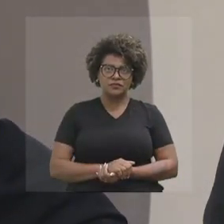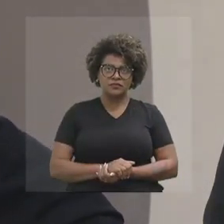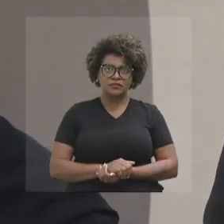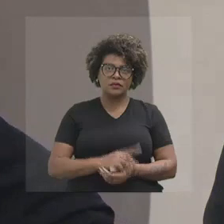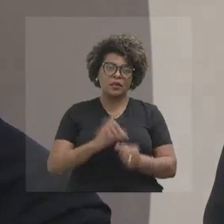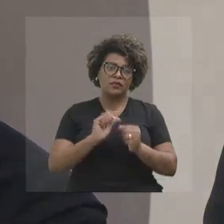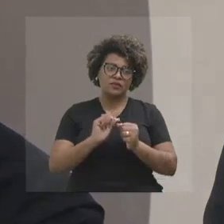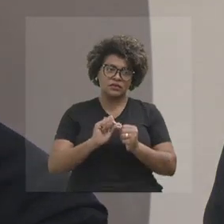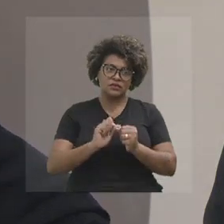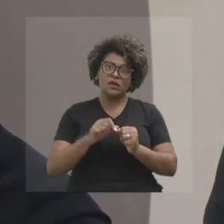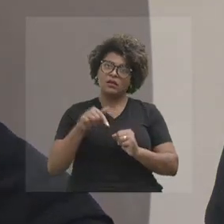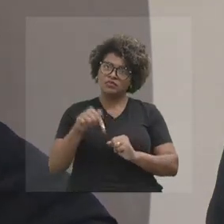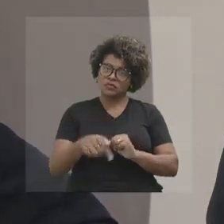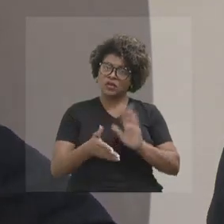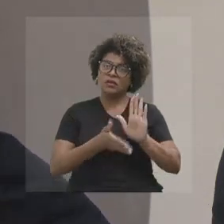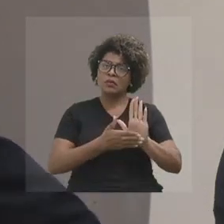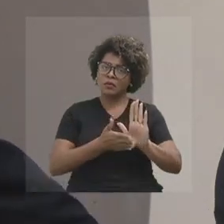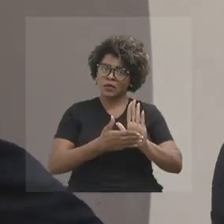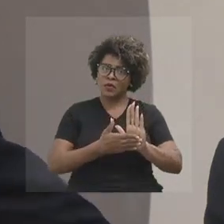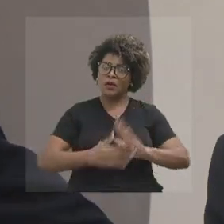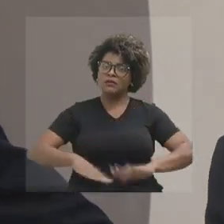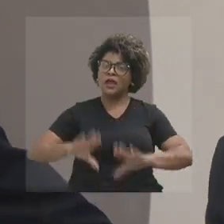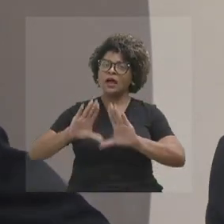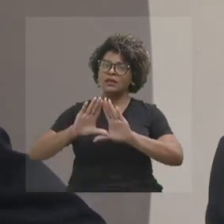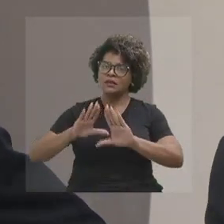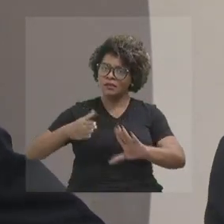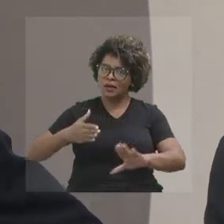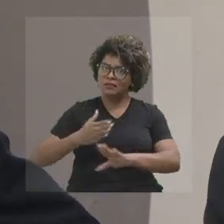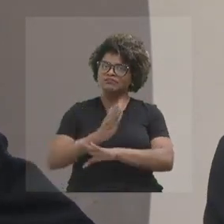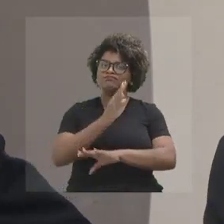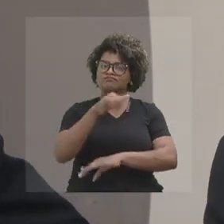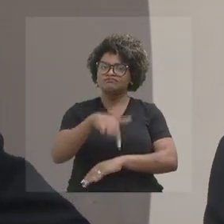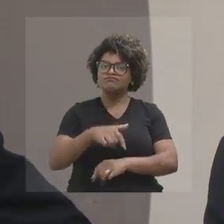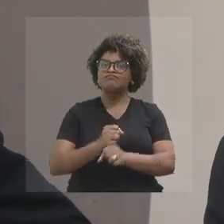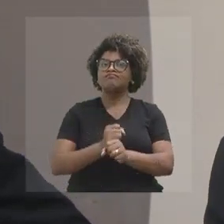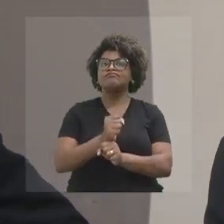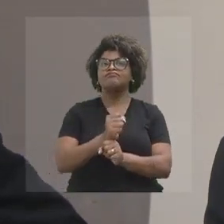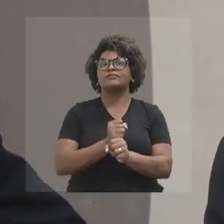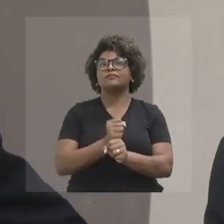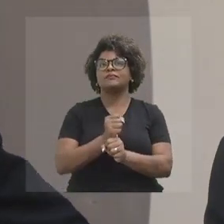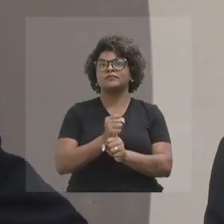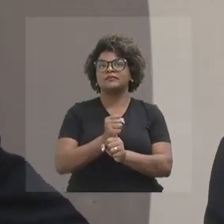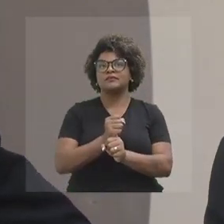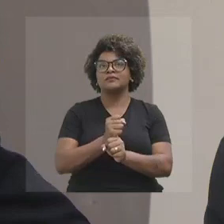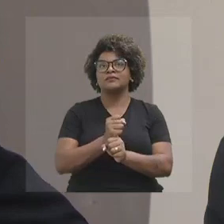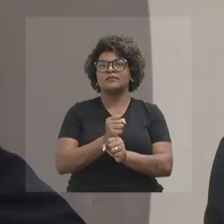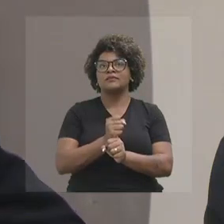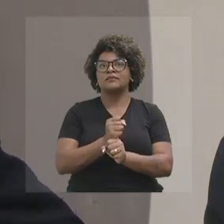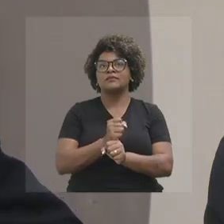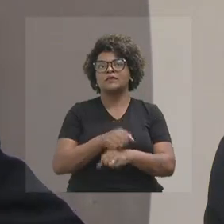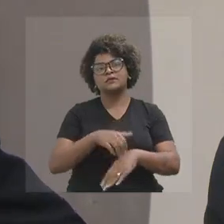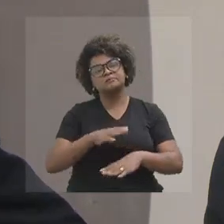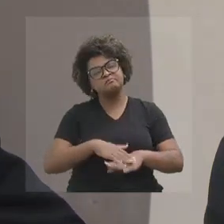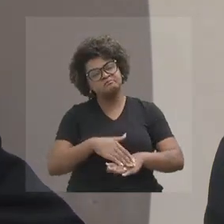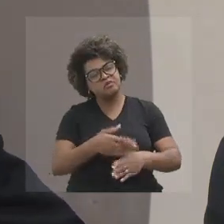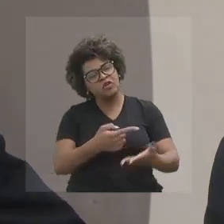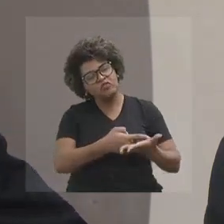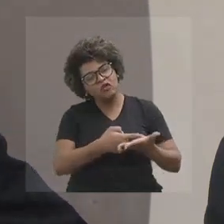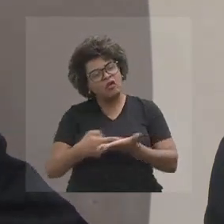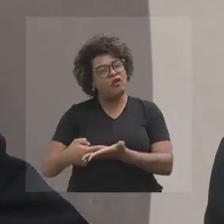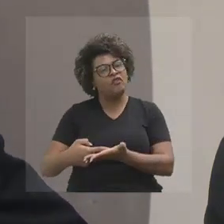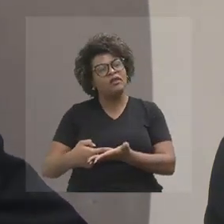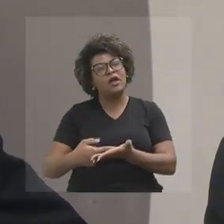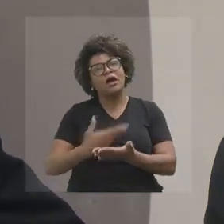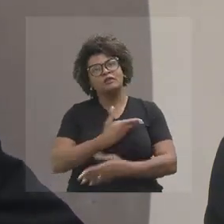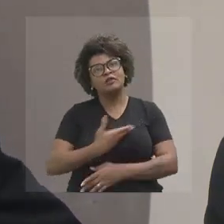proposição que a Assembleia aprovou nesse início de ano, e eu fui convidado pelo governador por ser uma pessoa